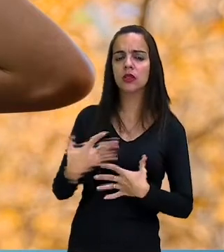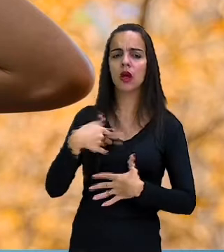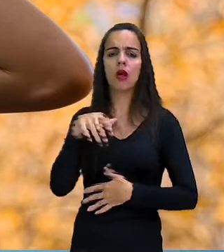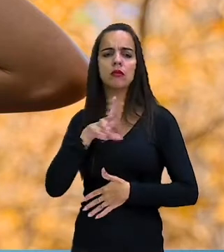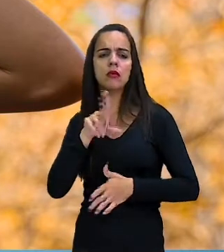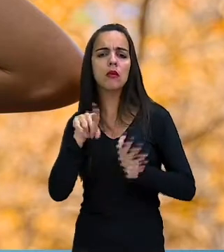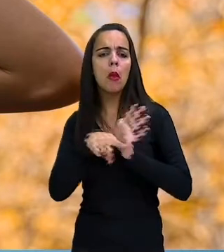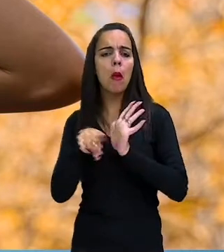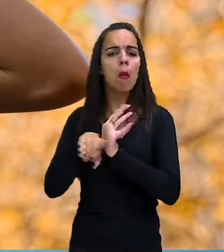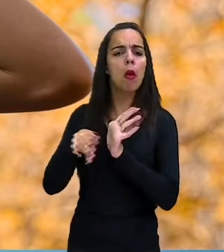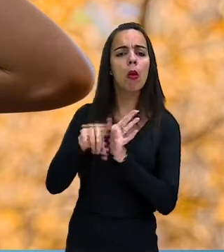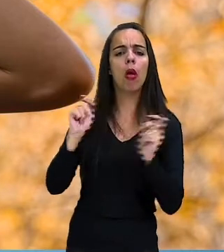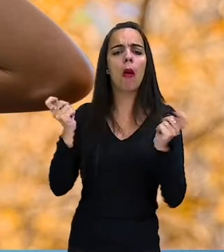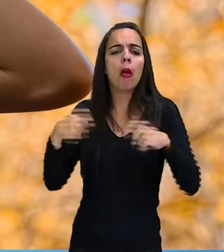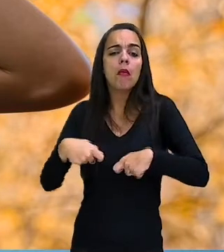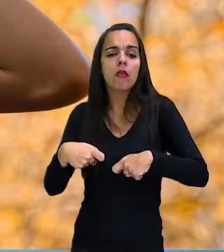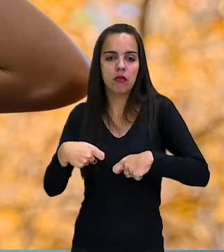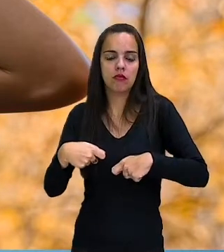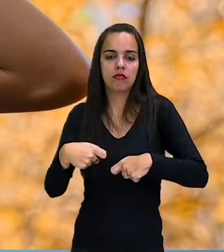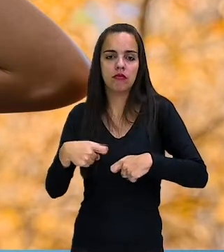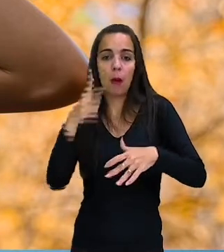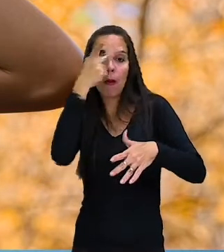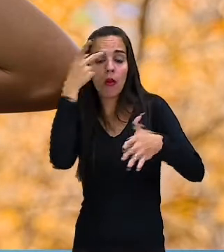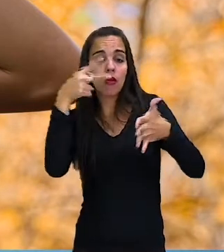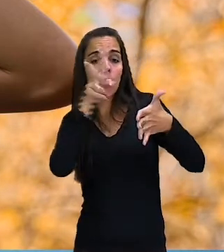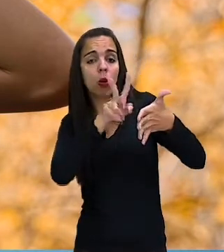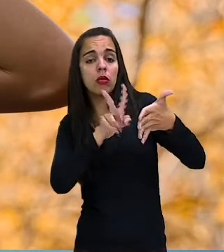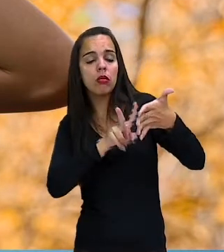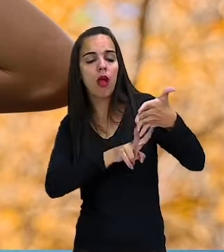perda de audição. Olha a frase.